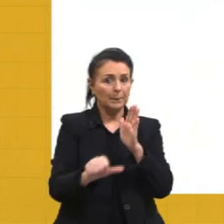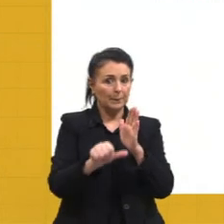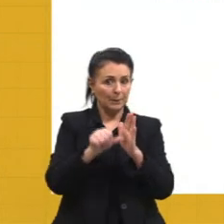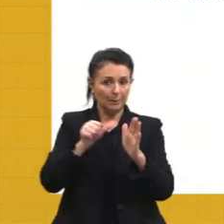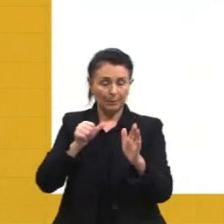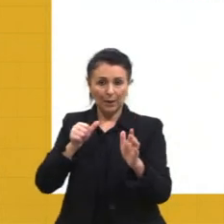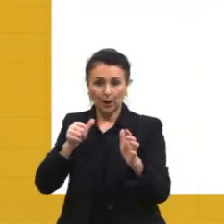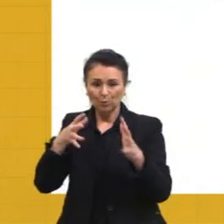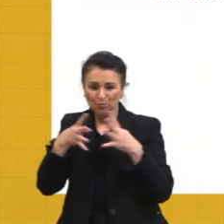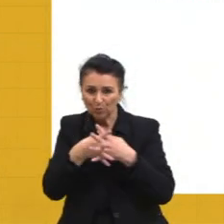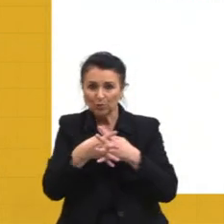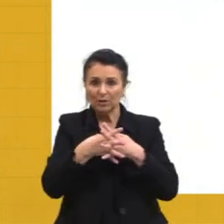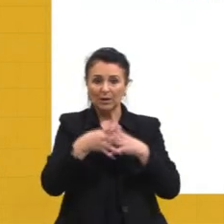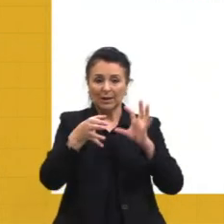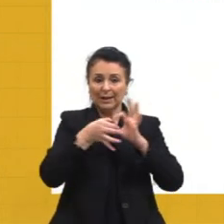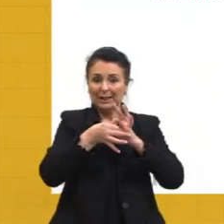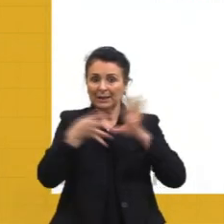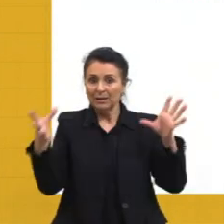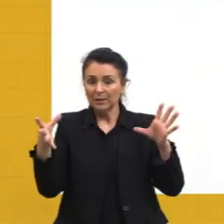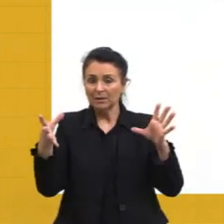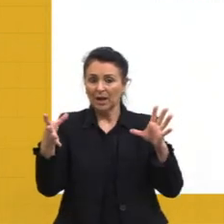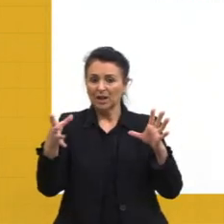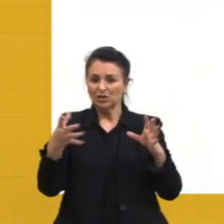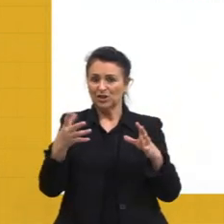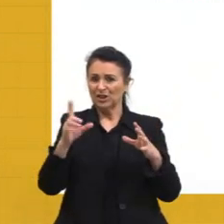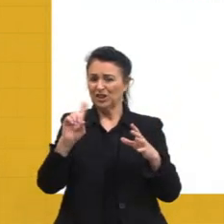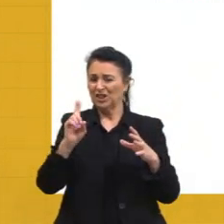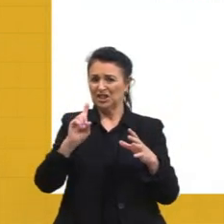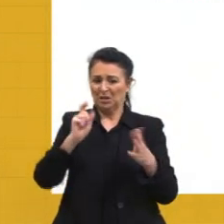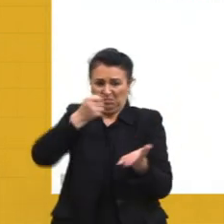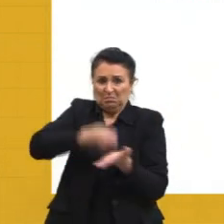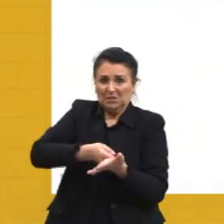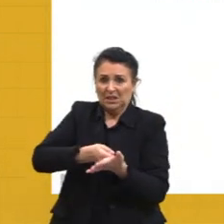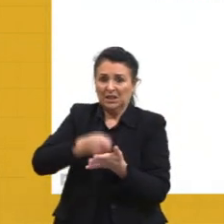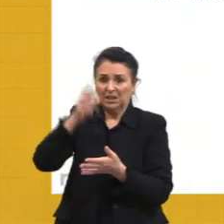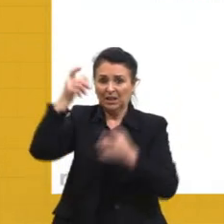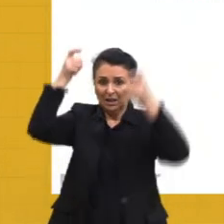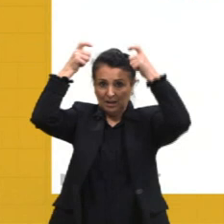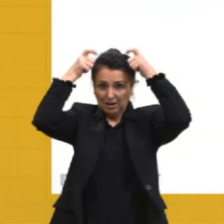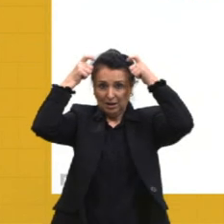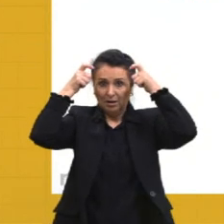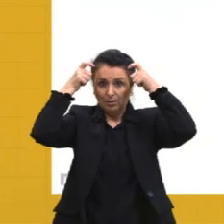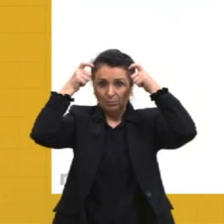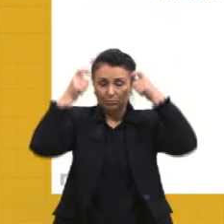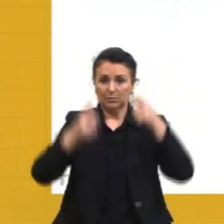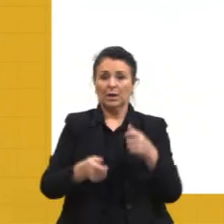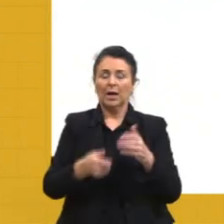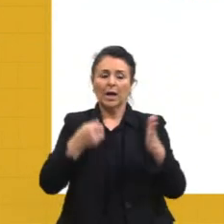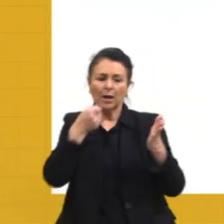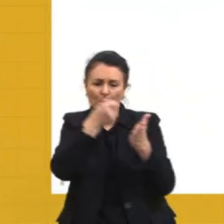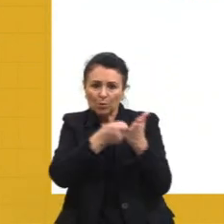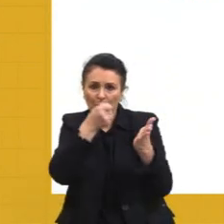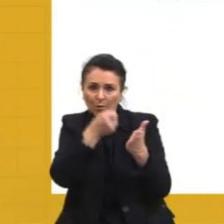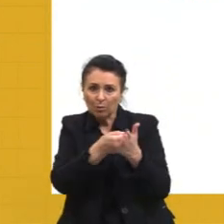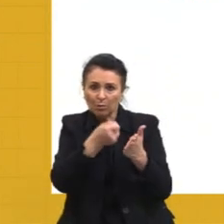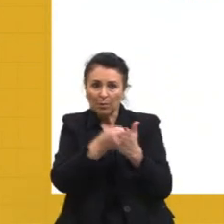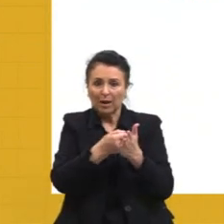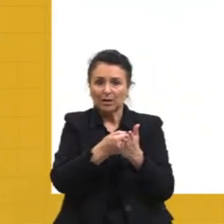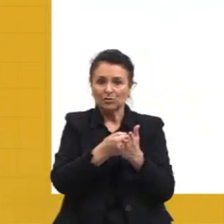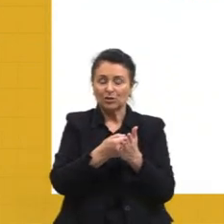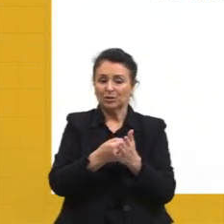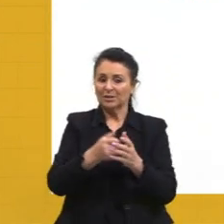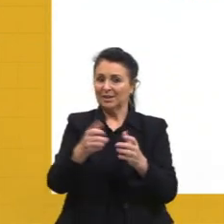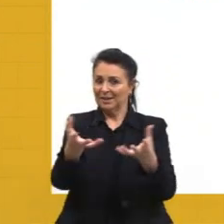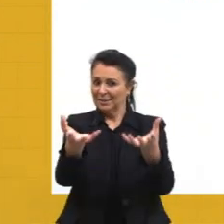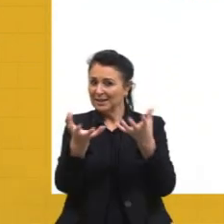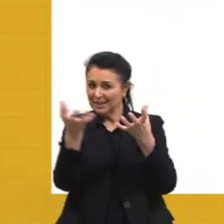e a tirania real. Um primeiro combate em favor do iluminismo e do liberalismo, contra